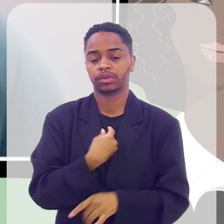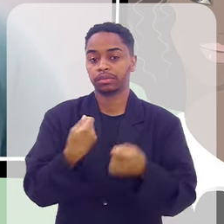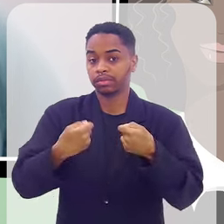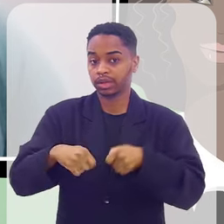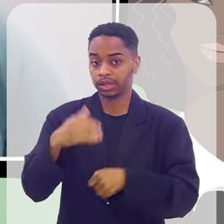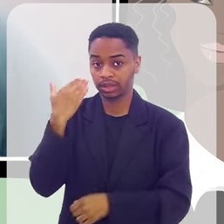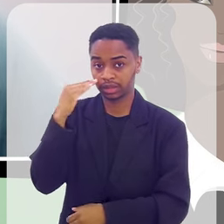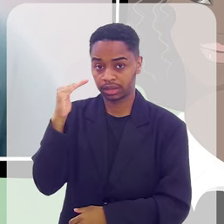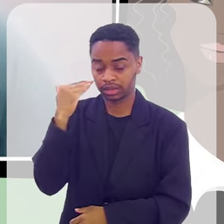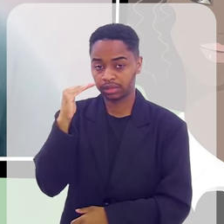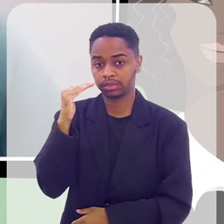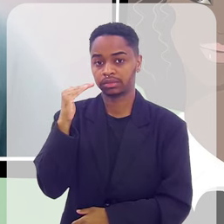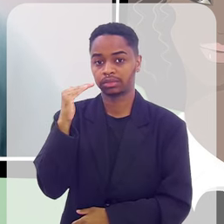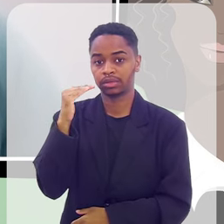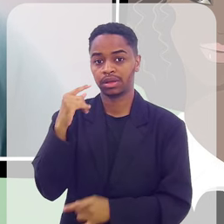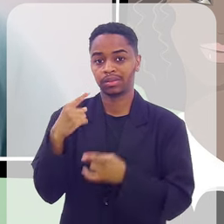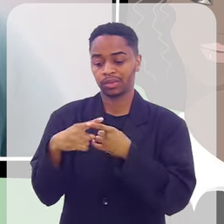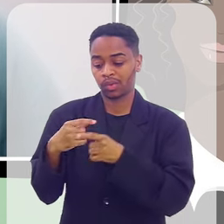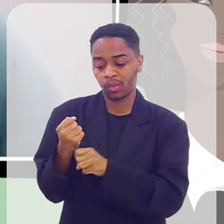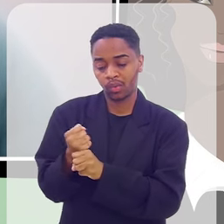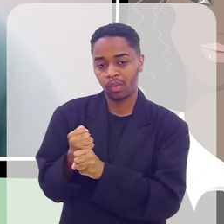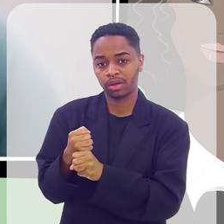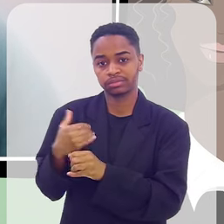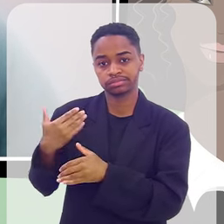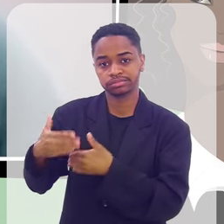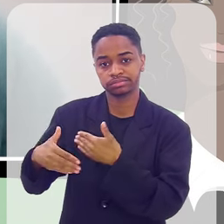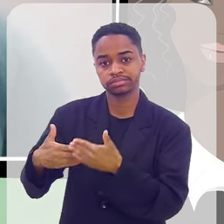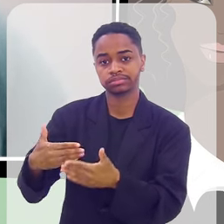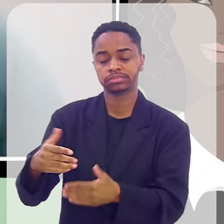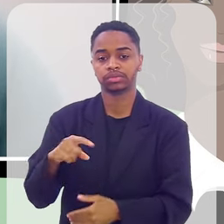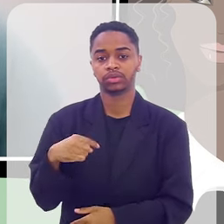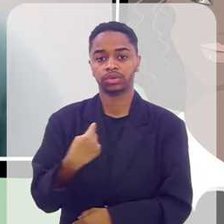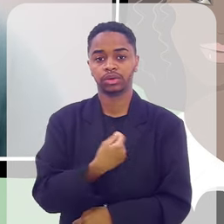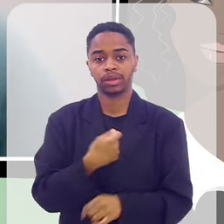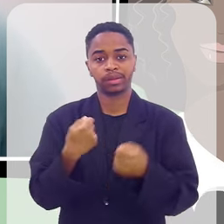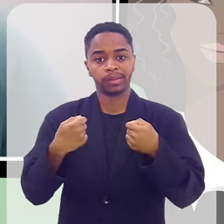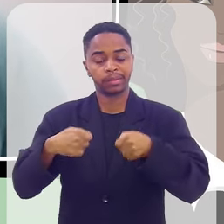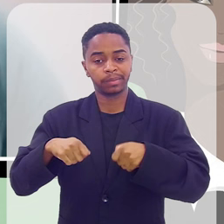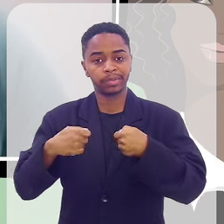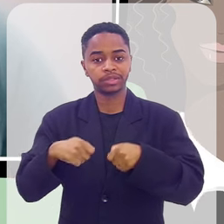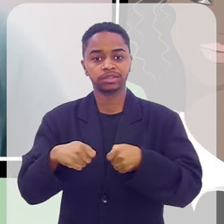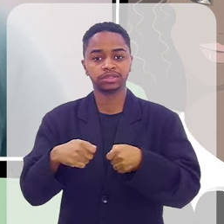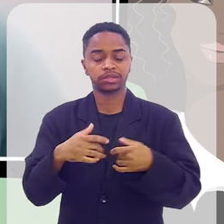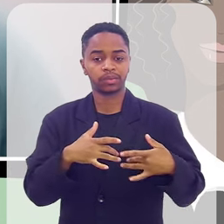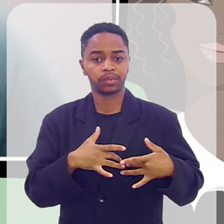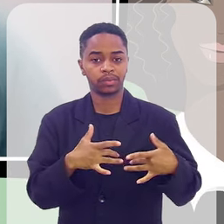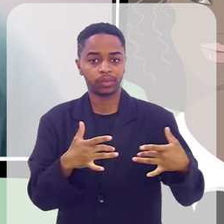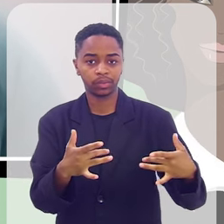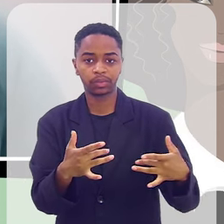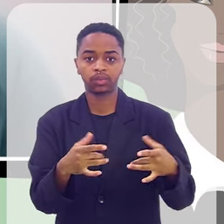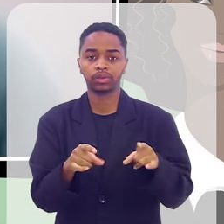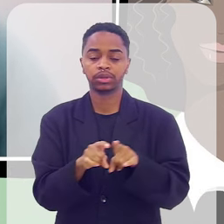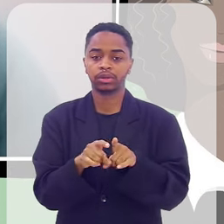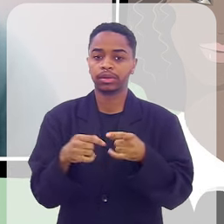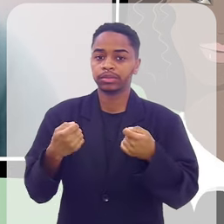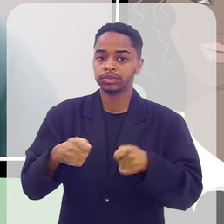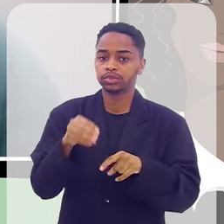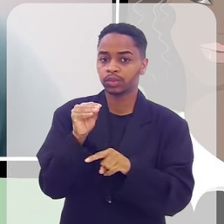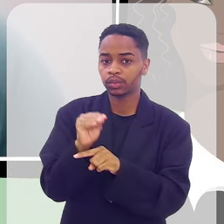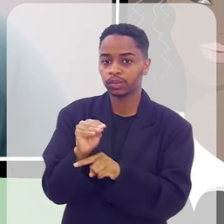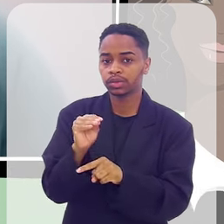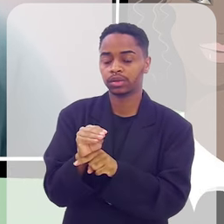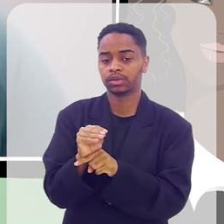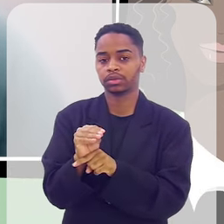entender que conforme os anos vão passando, a gente precisa ter um pouco mais de compaixão, um pouco mais de